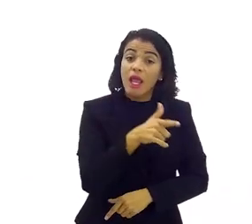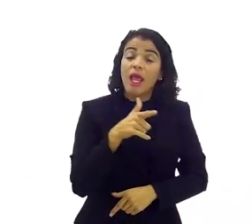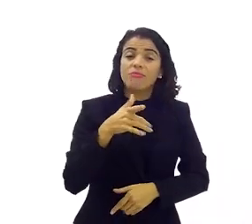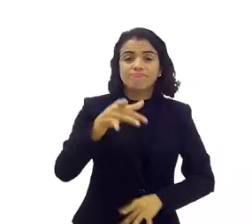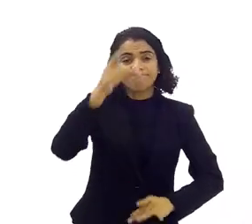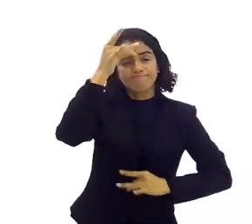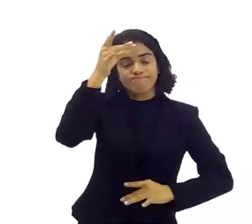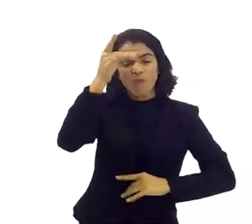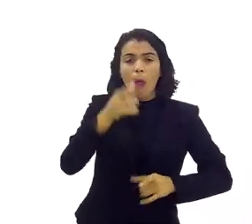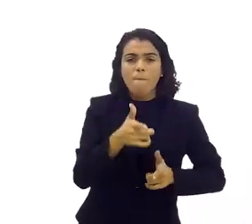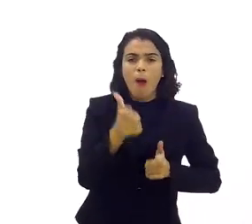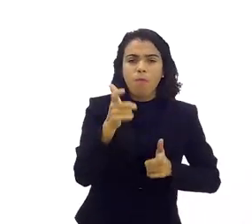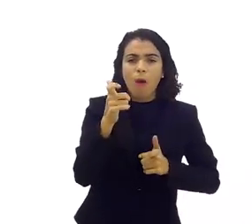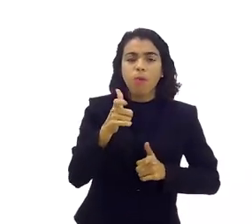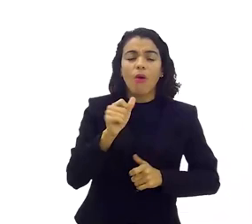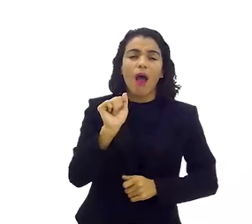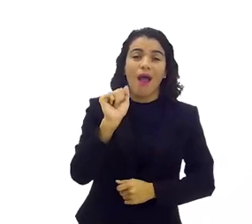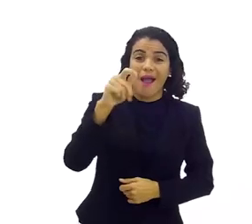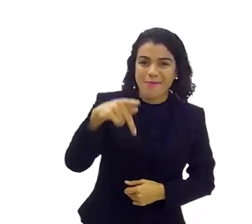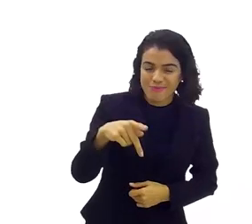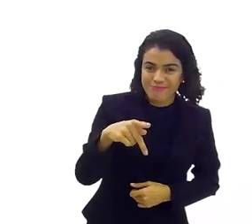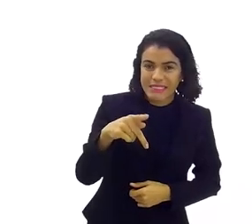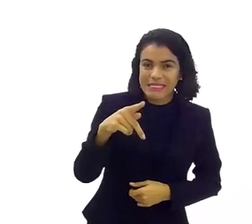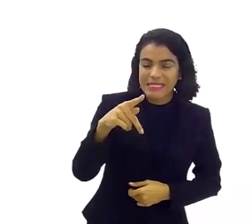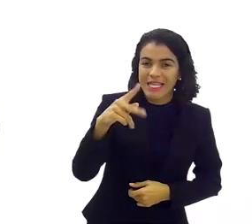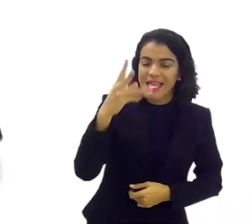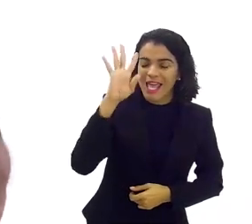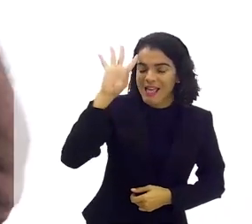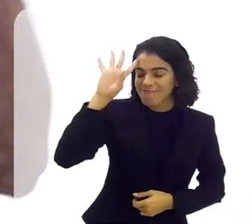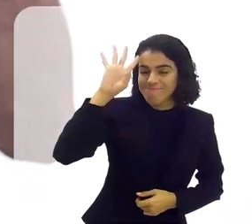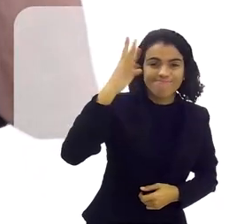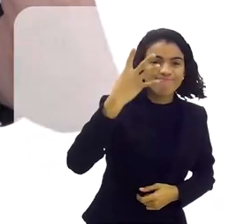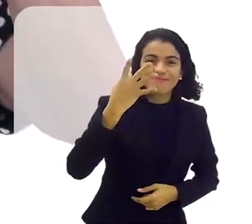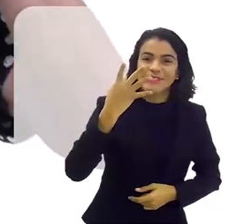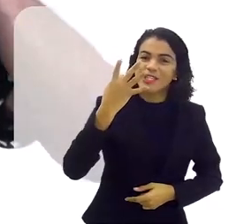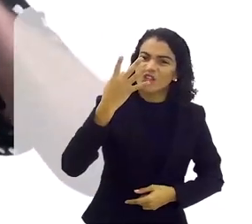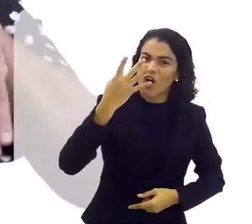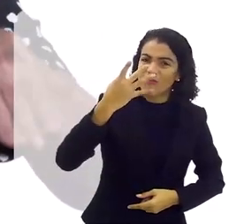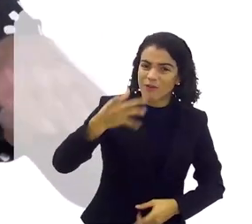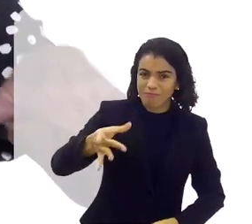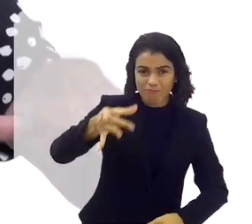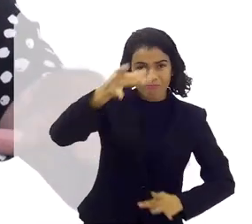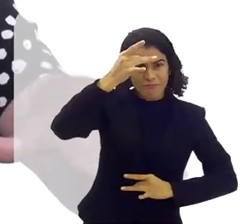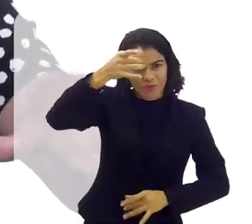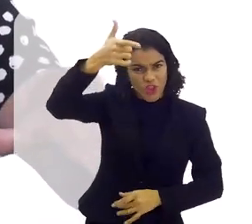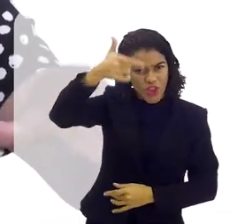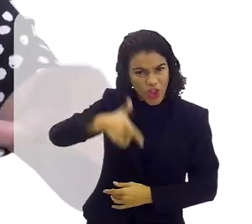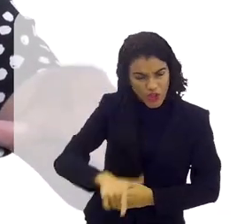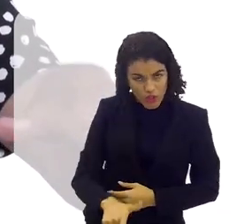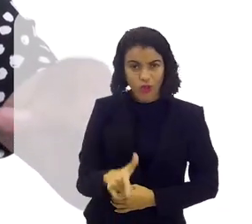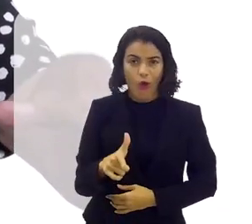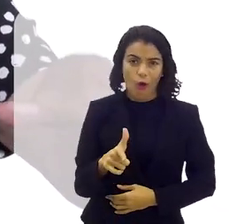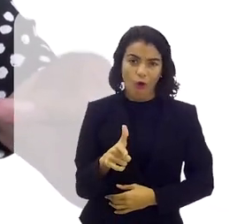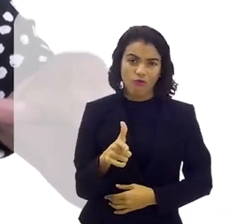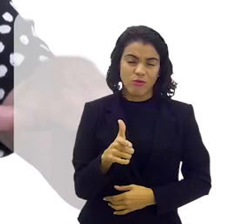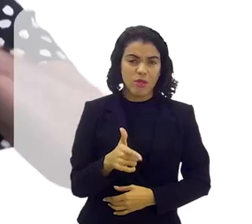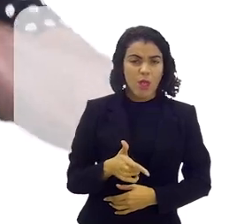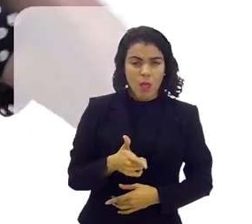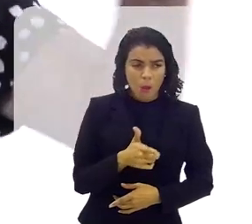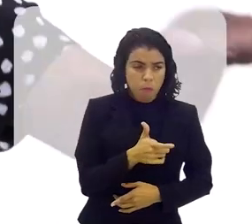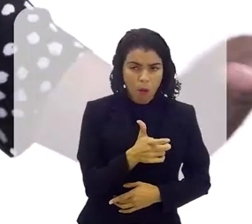um um pistoleiro que está aposentado e decide voltar a vida a vida